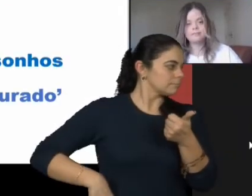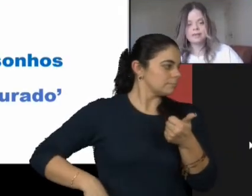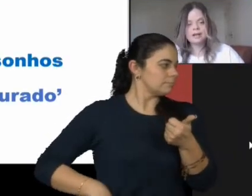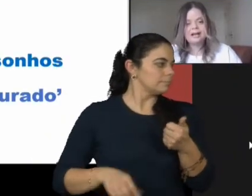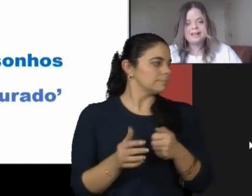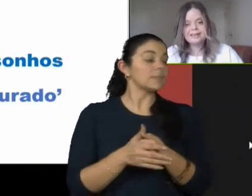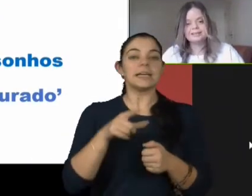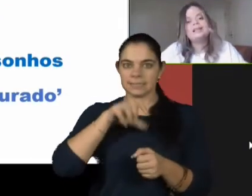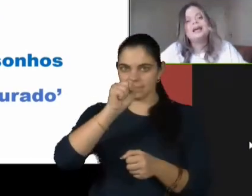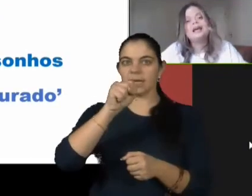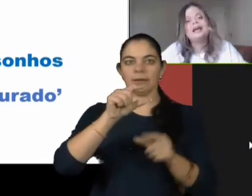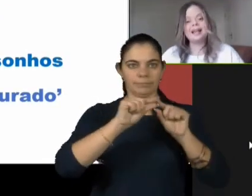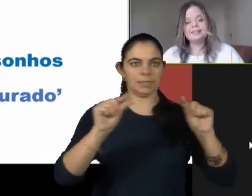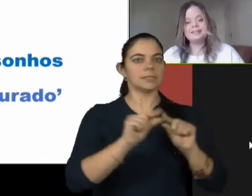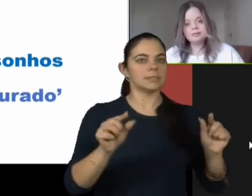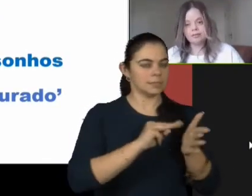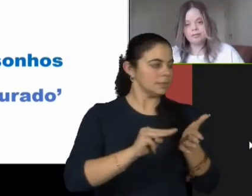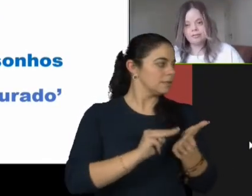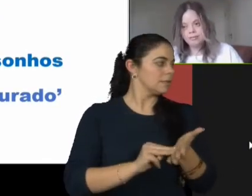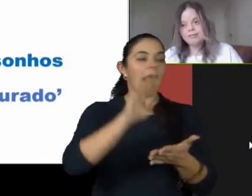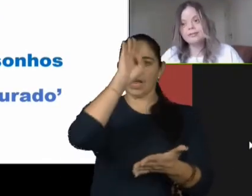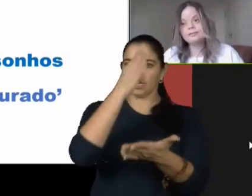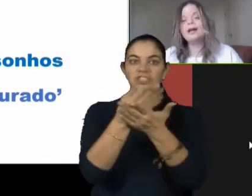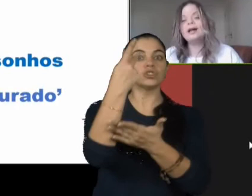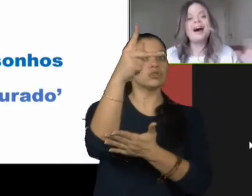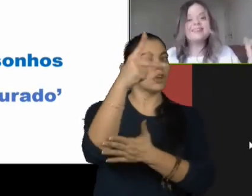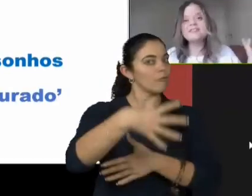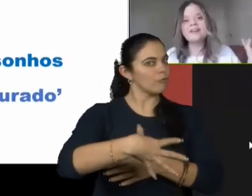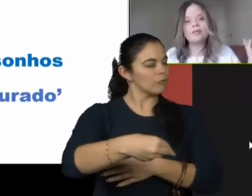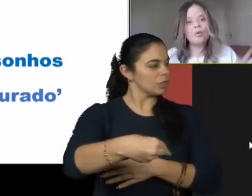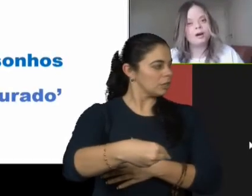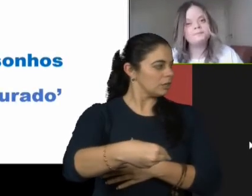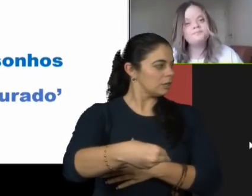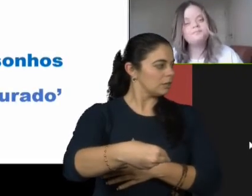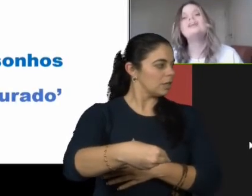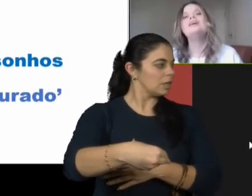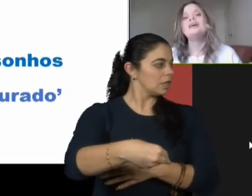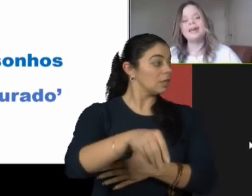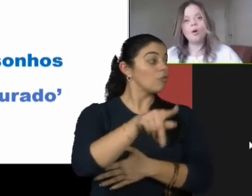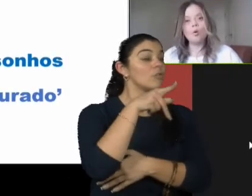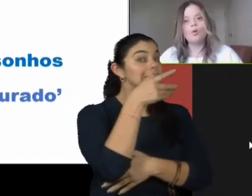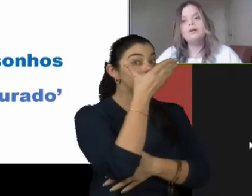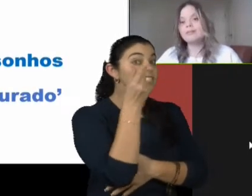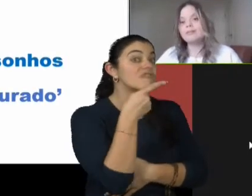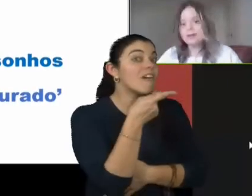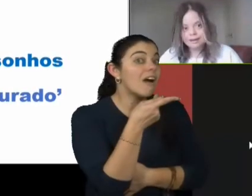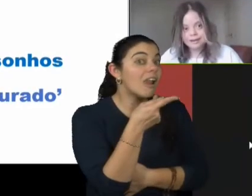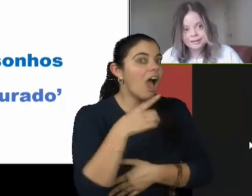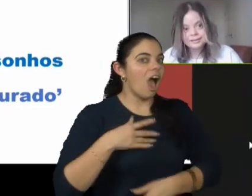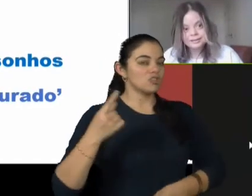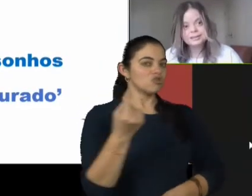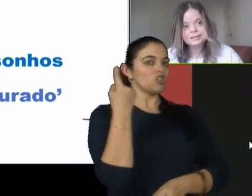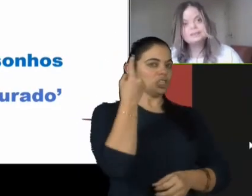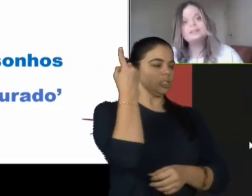Ah, Acredite nos seus filhos. Ah, esqueci de falar, desculpa. Eu fui sozinha